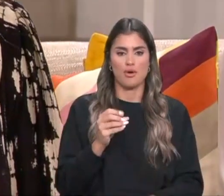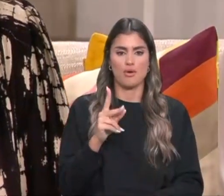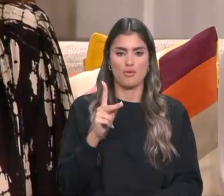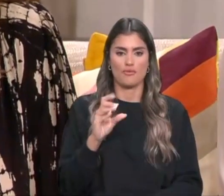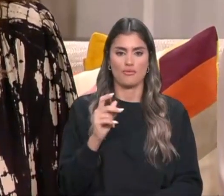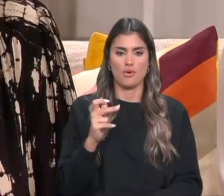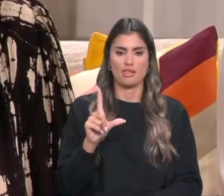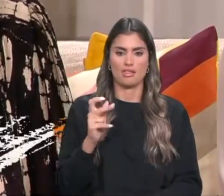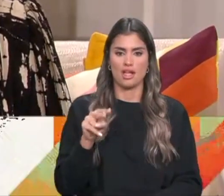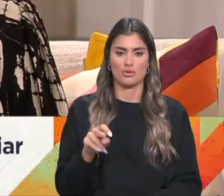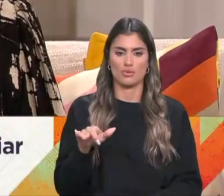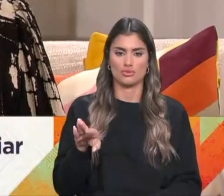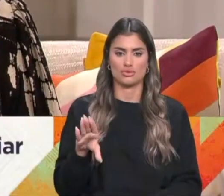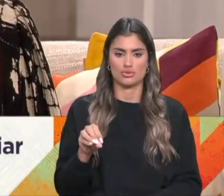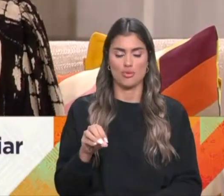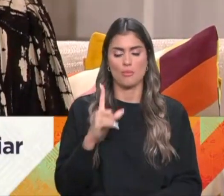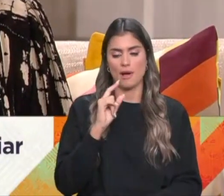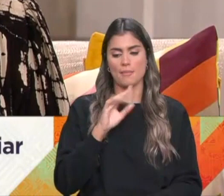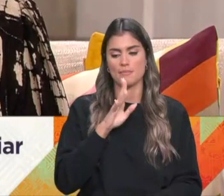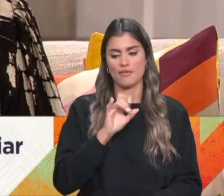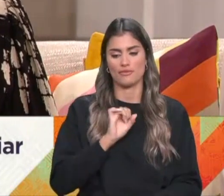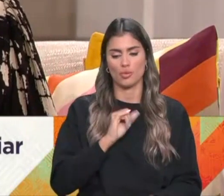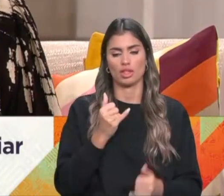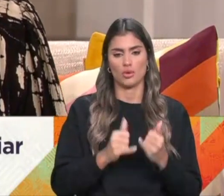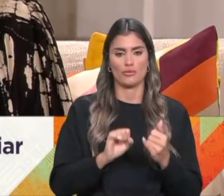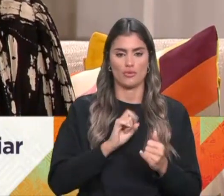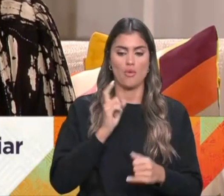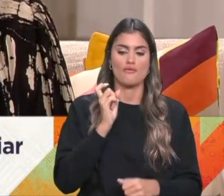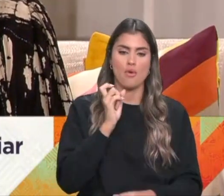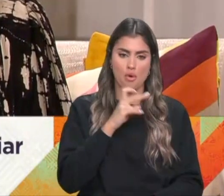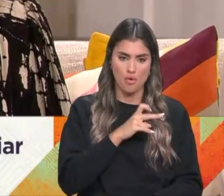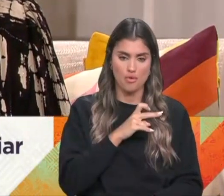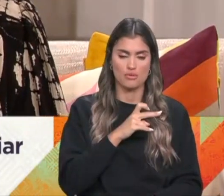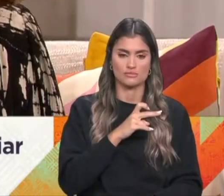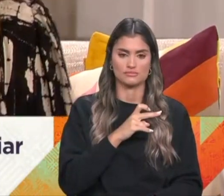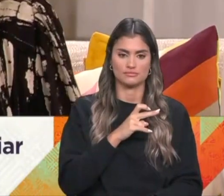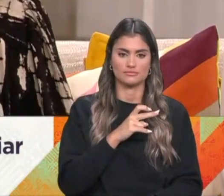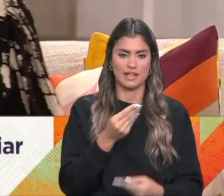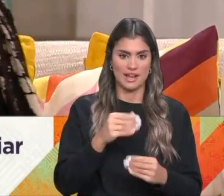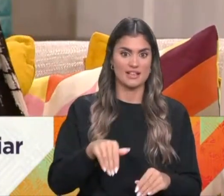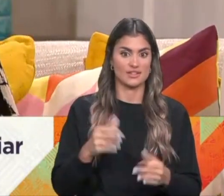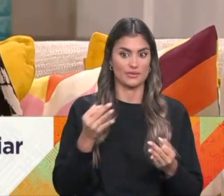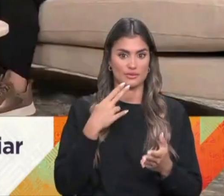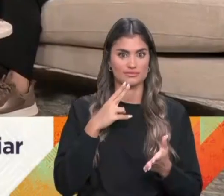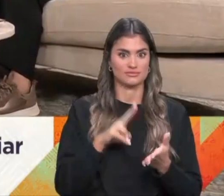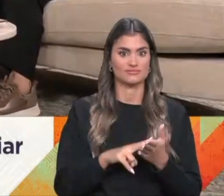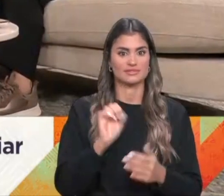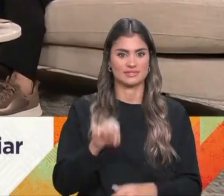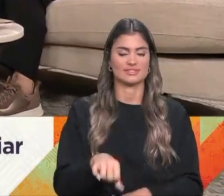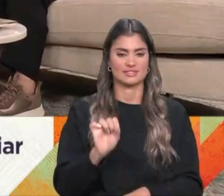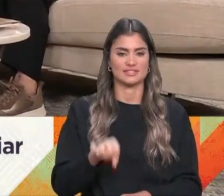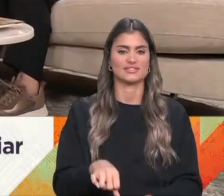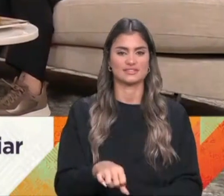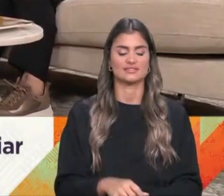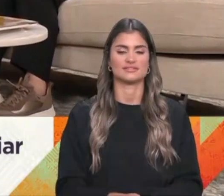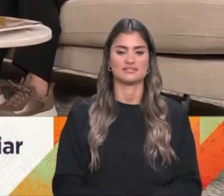exatamente. Com o meu pai, com os meus tios e com o meu avô. Mas era mesmo criança? Era mesmo muito criança? Sim, mesmo muito criança. No